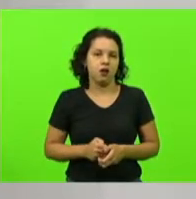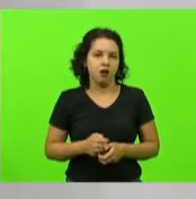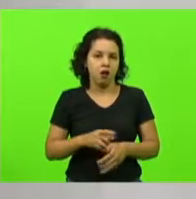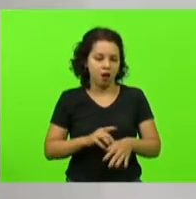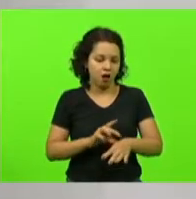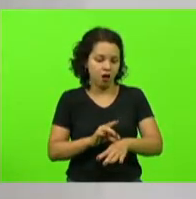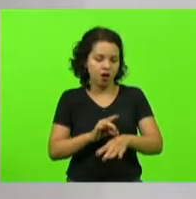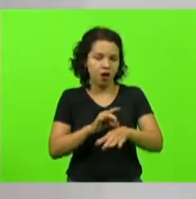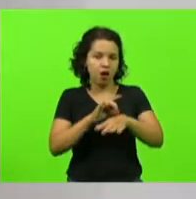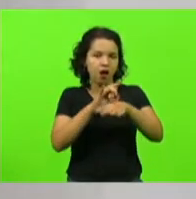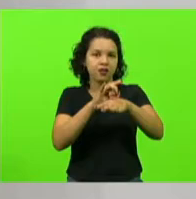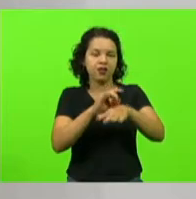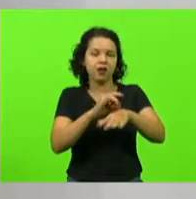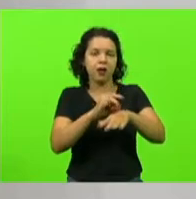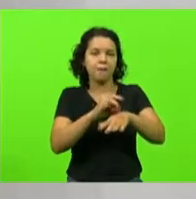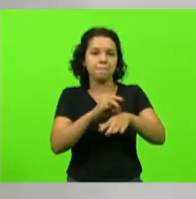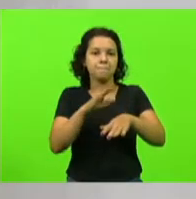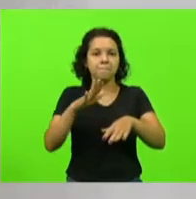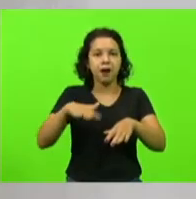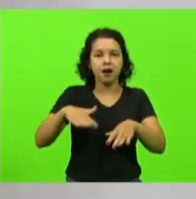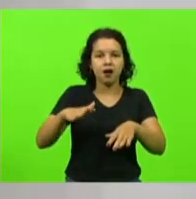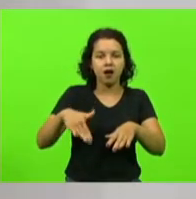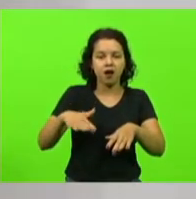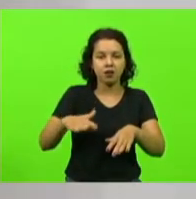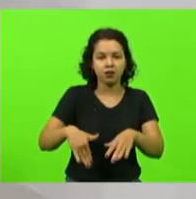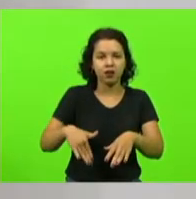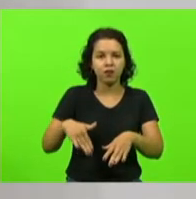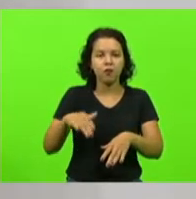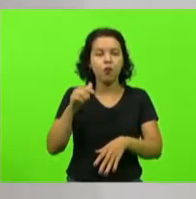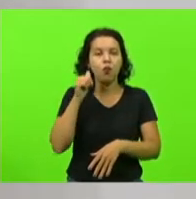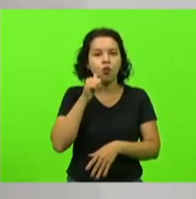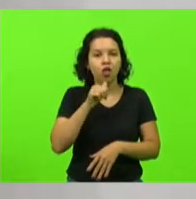barata do mercado é a carne negra?